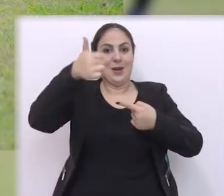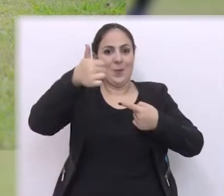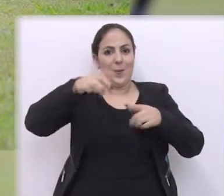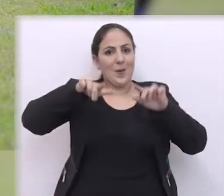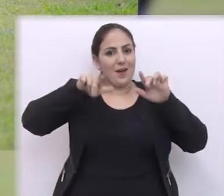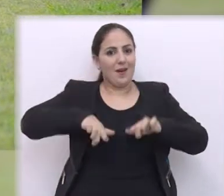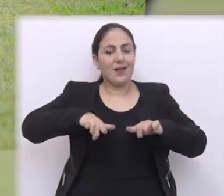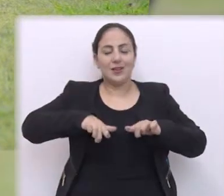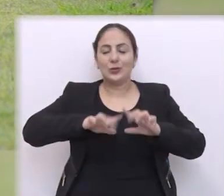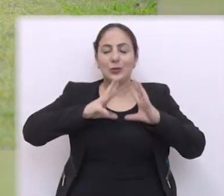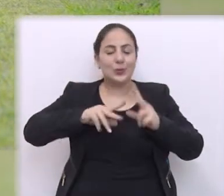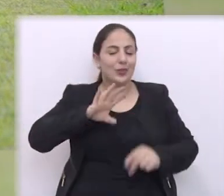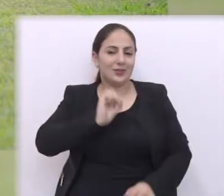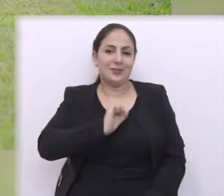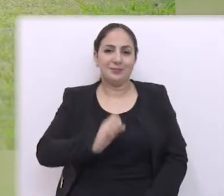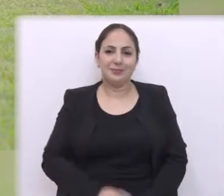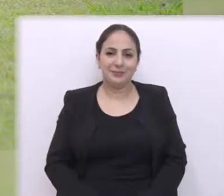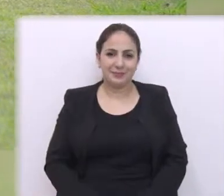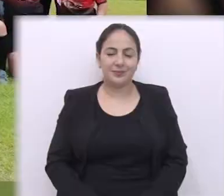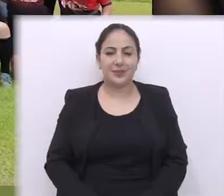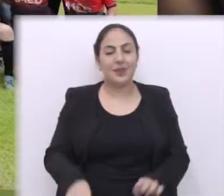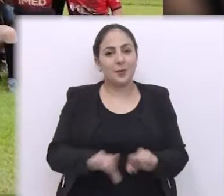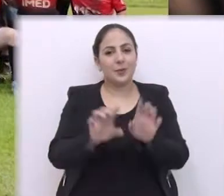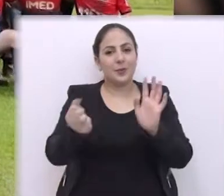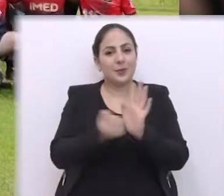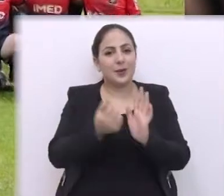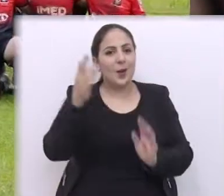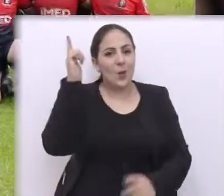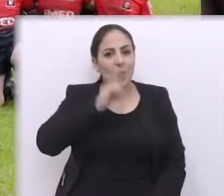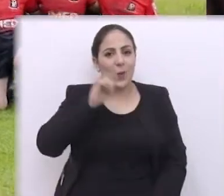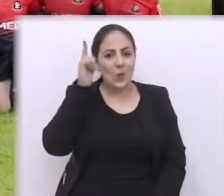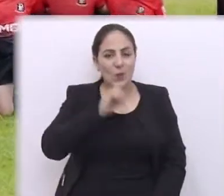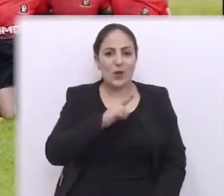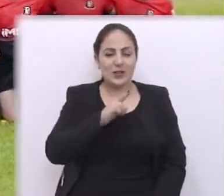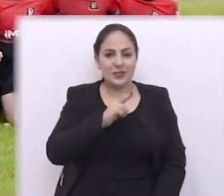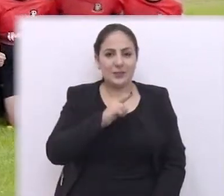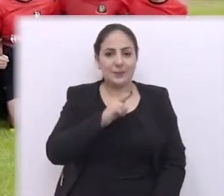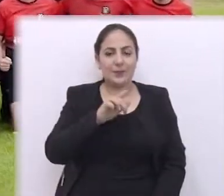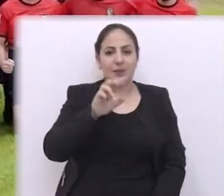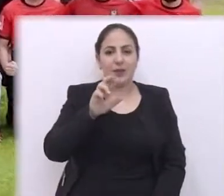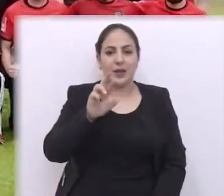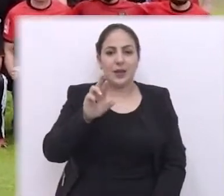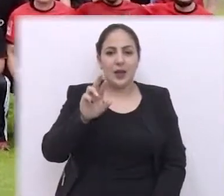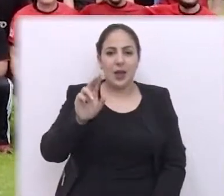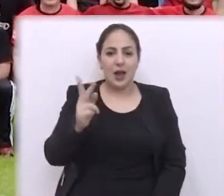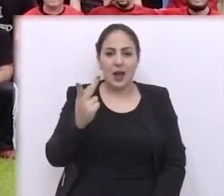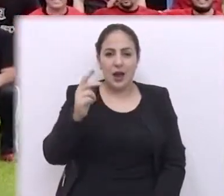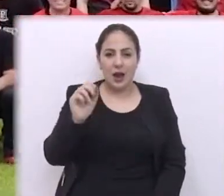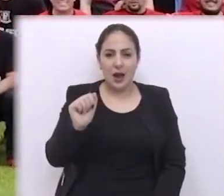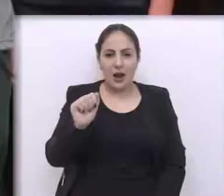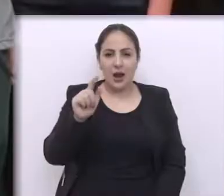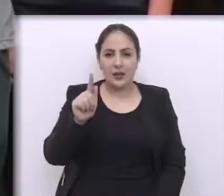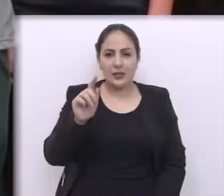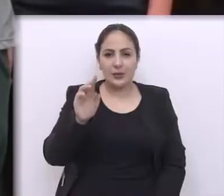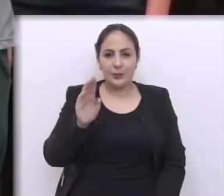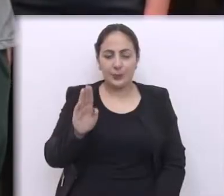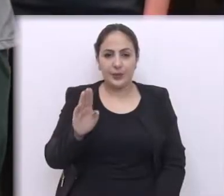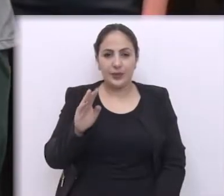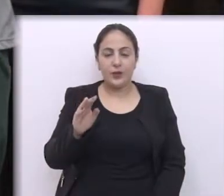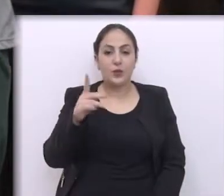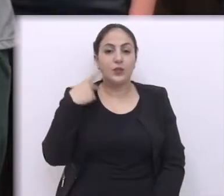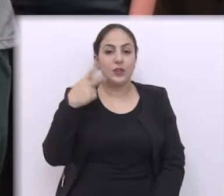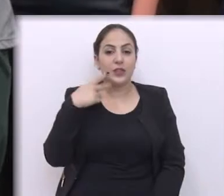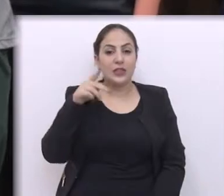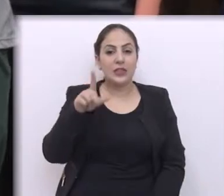todo mundo adorou se divertiu no final da partida Para marcar a conquista do Planalto Hubig Club o vereador